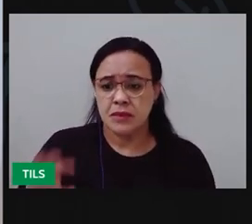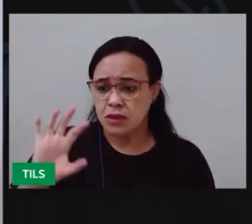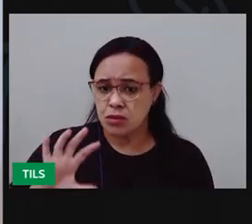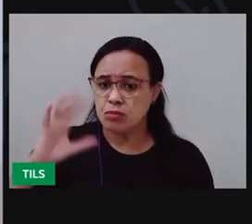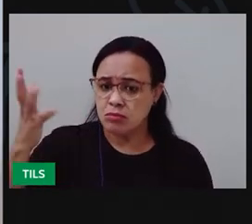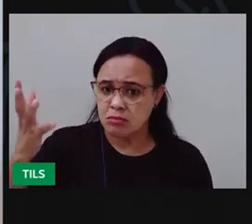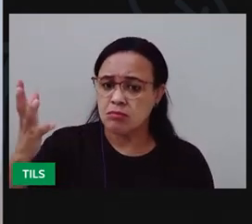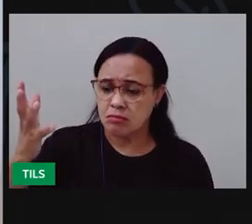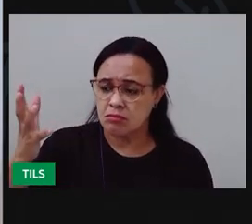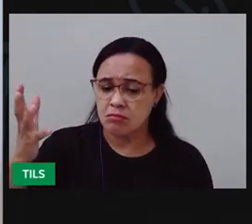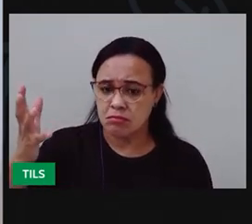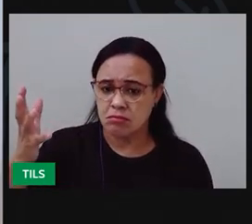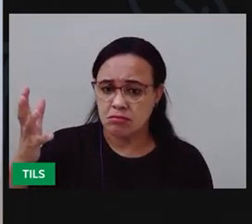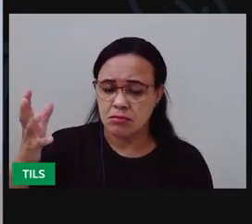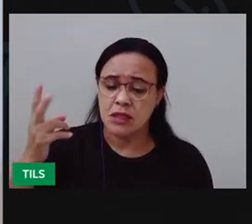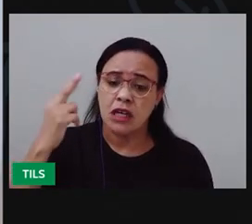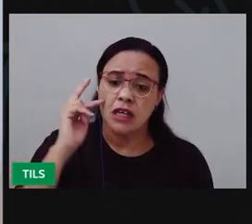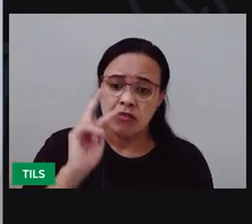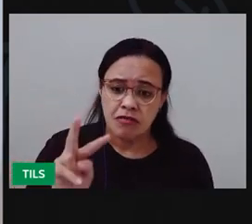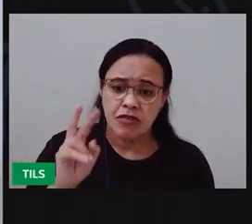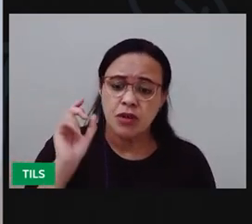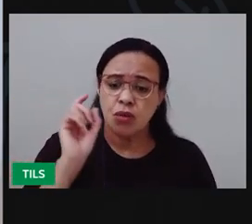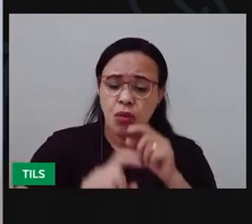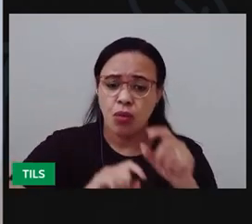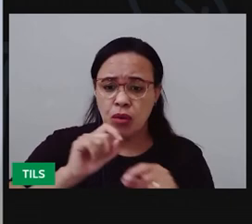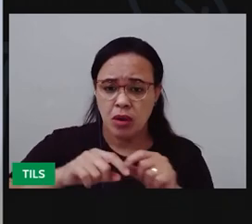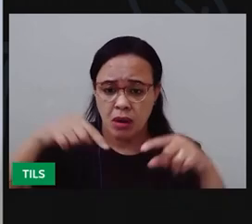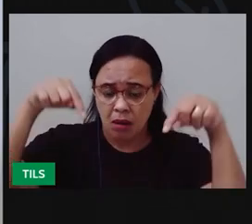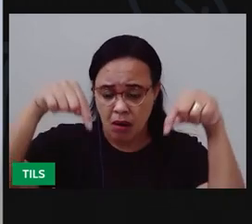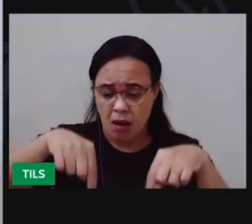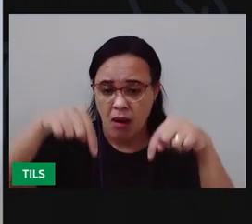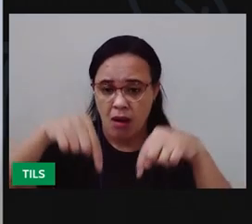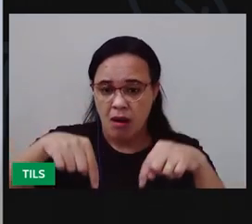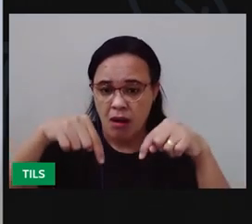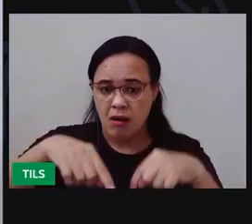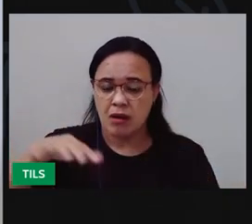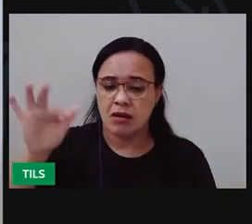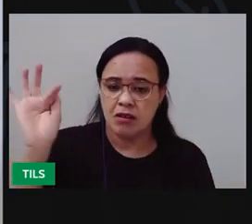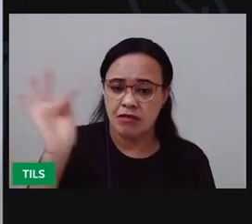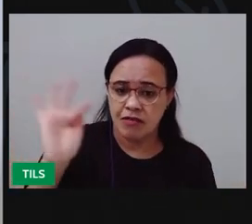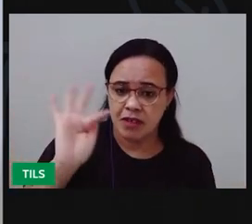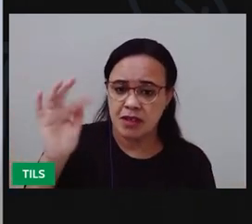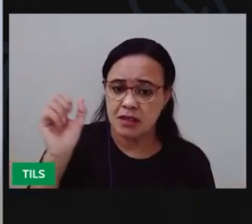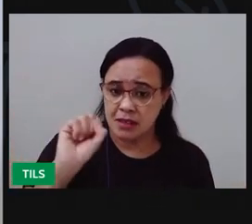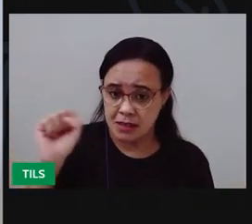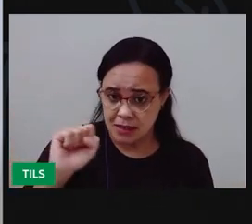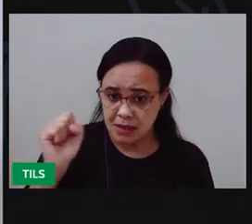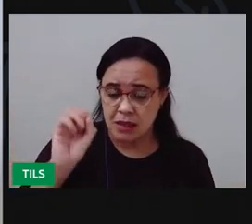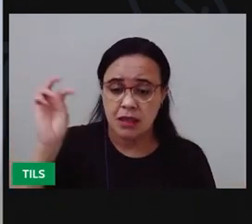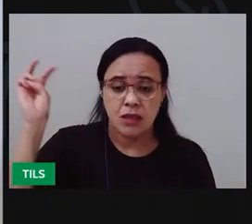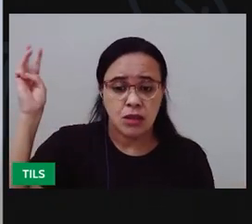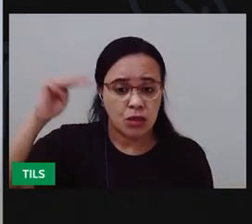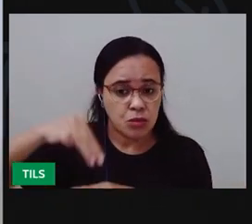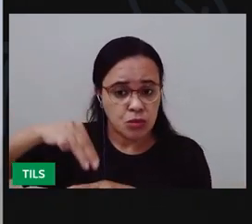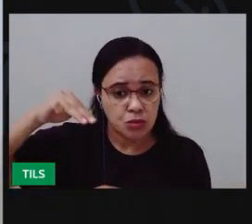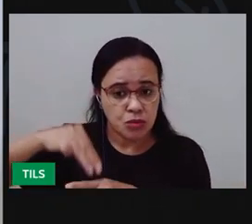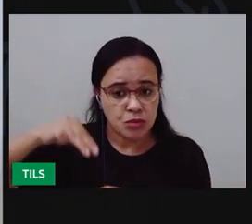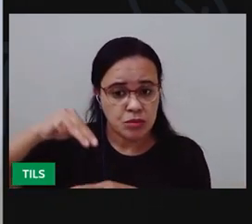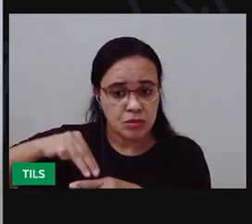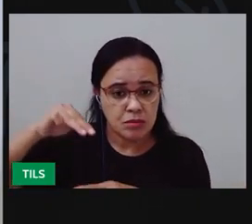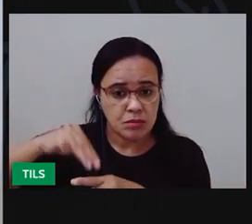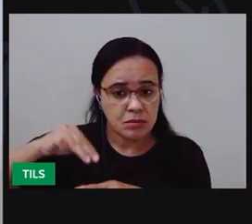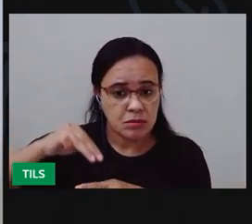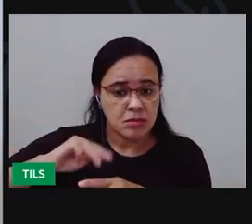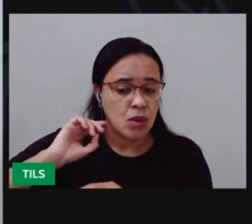a gente viu que aqui na nossa região no município de Feira de Santa ela está